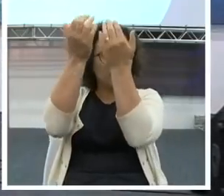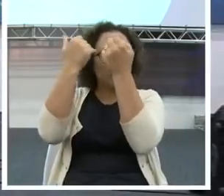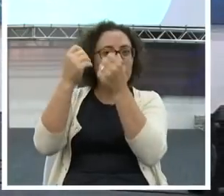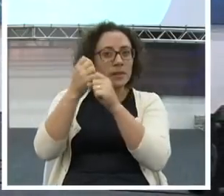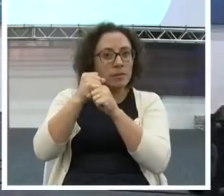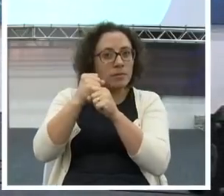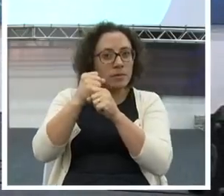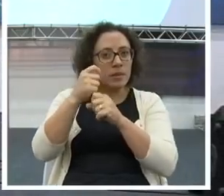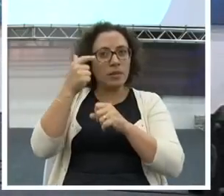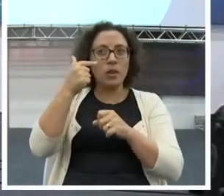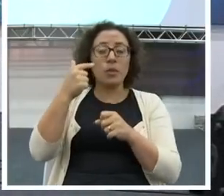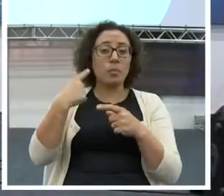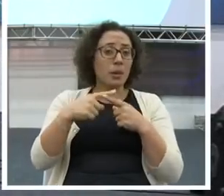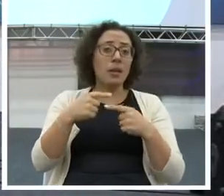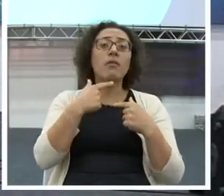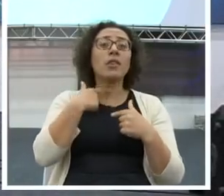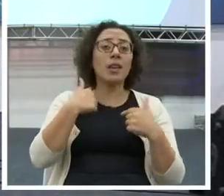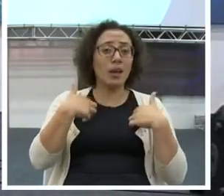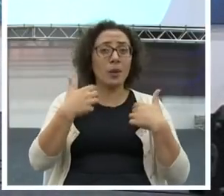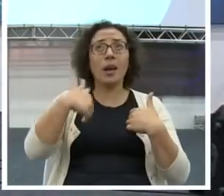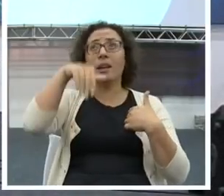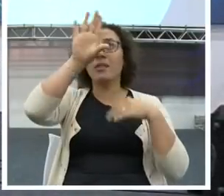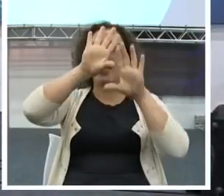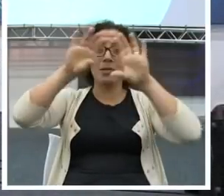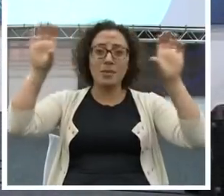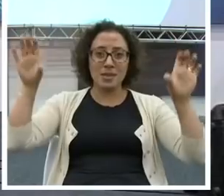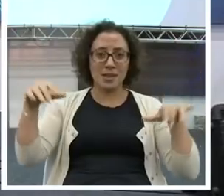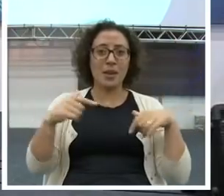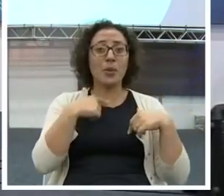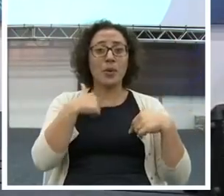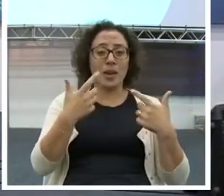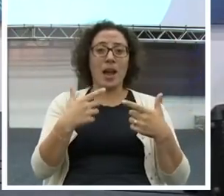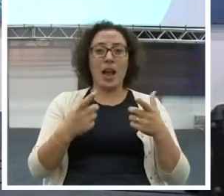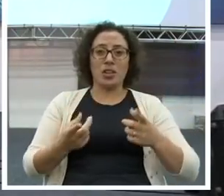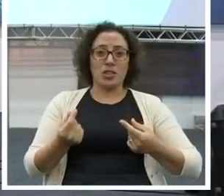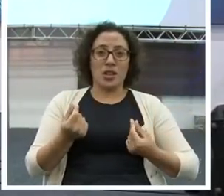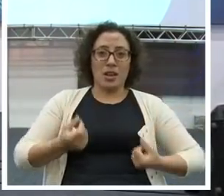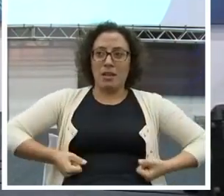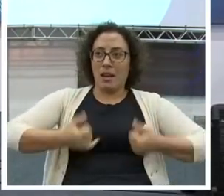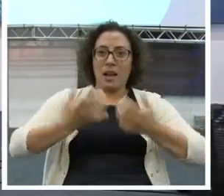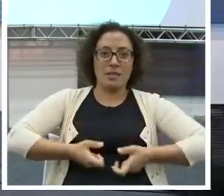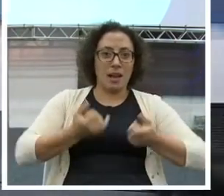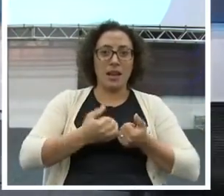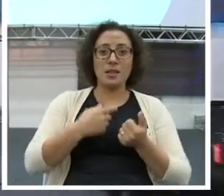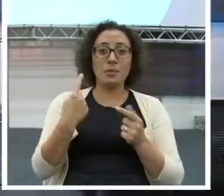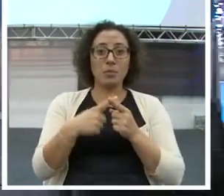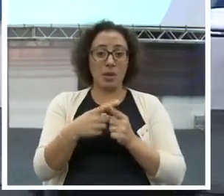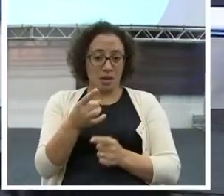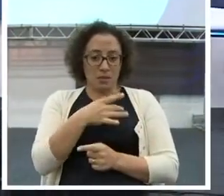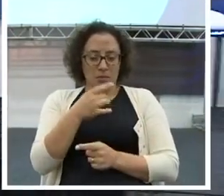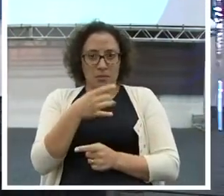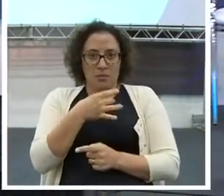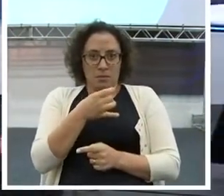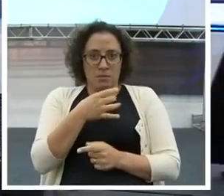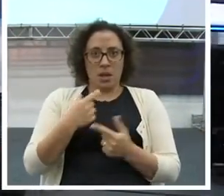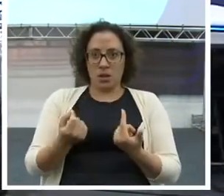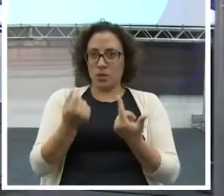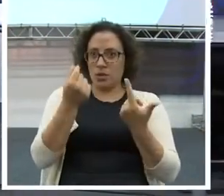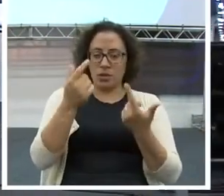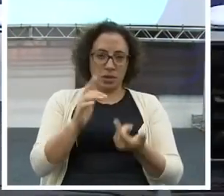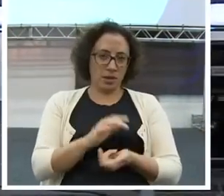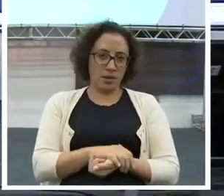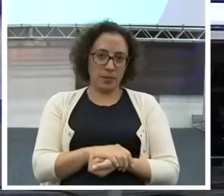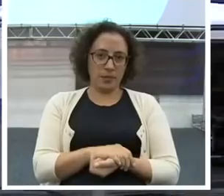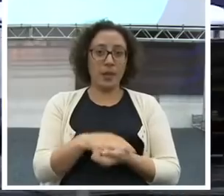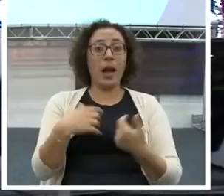Porque você quer ir para o céu. Então você gasta tudo. Isso é medo. Pânico que você tem do dinheiro. Aí